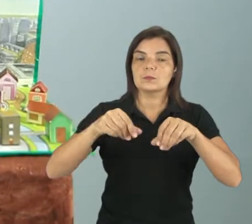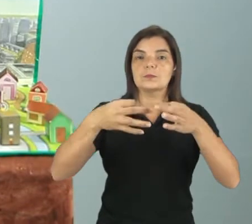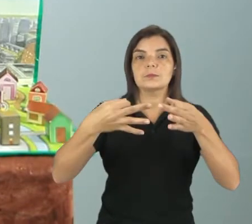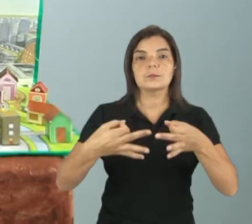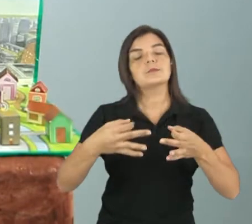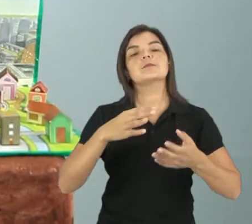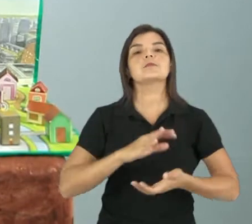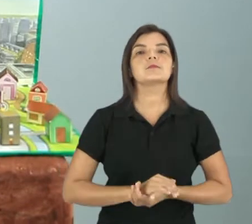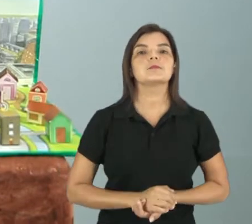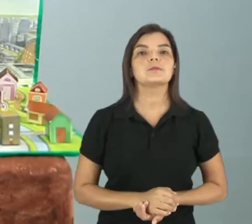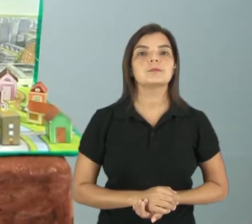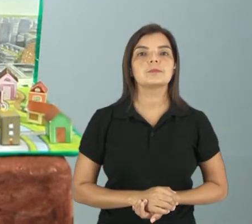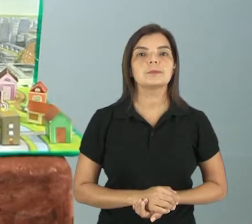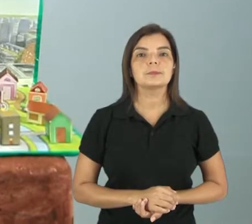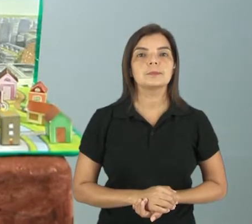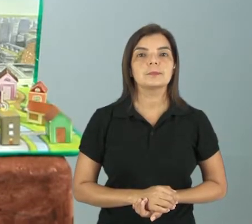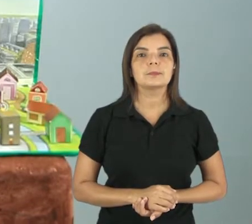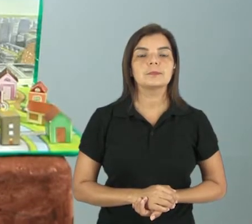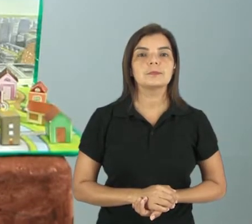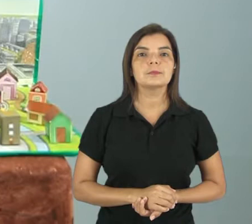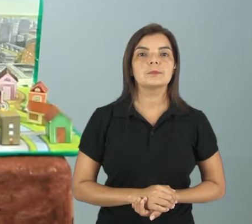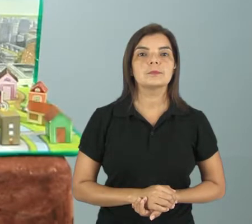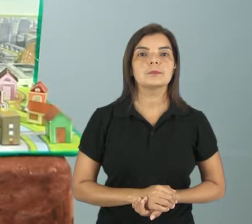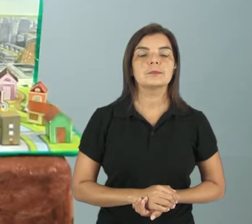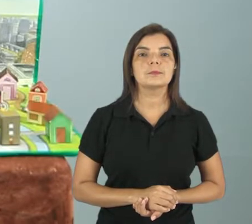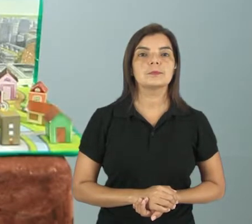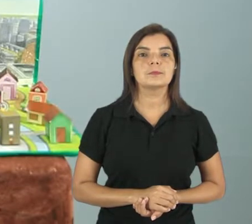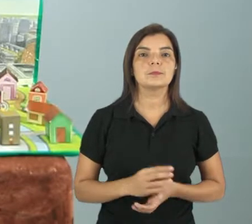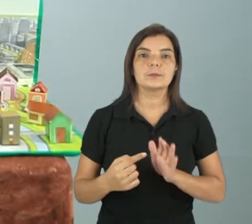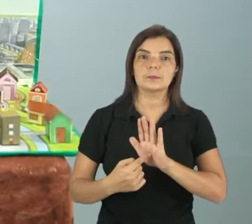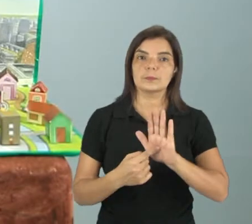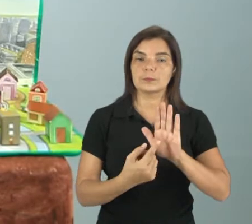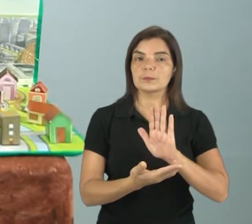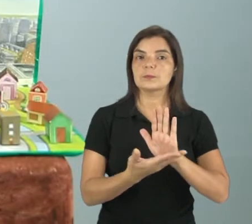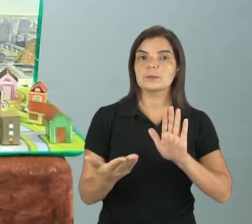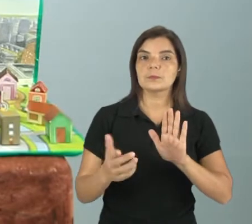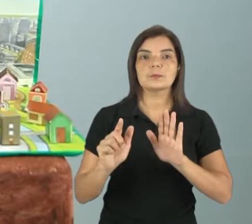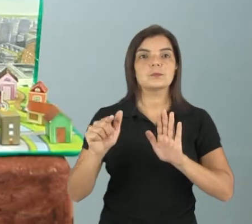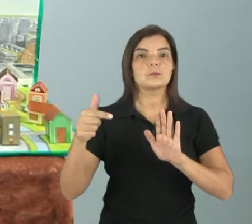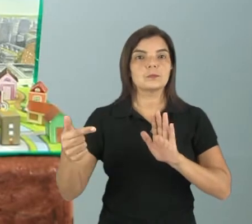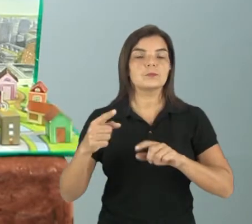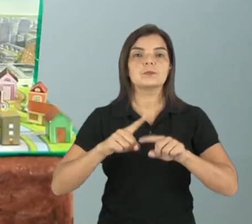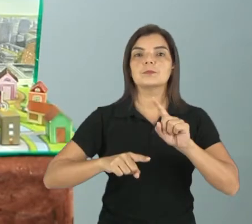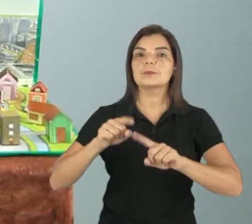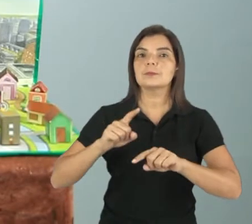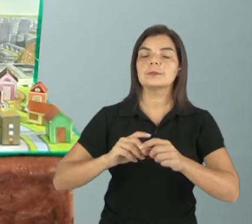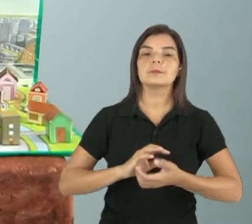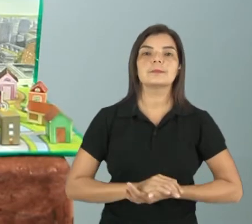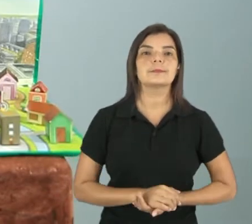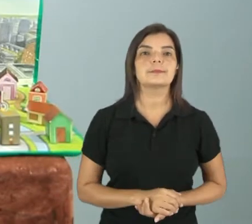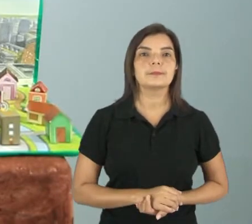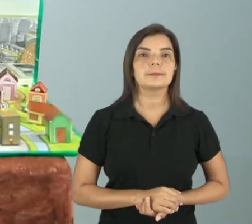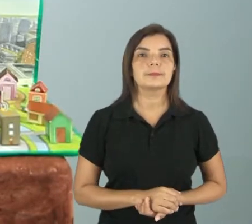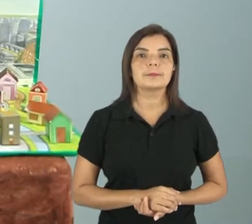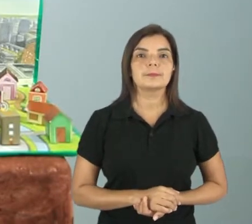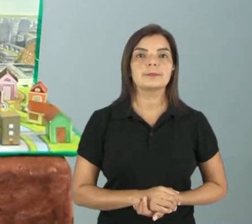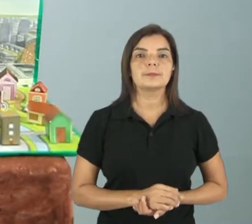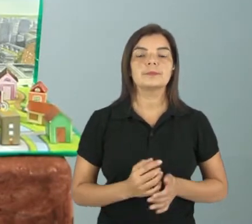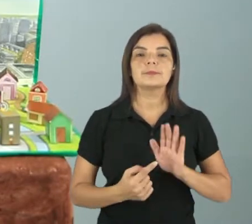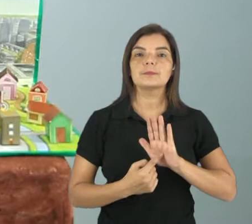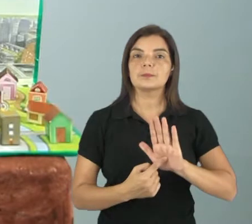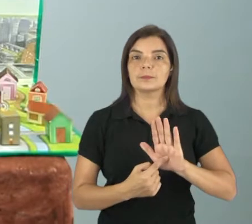certinho? Então, vou mostrar aqui para vocês outro instrumento. Este daqui,